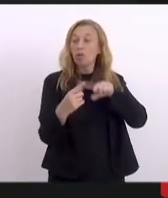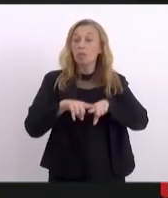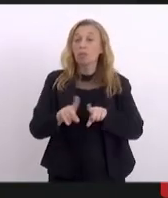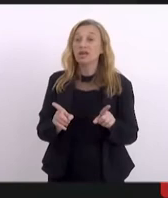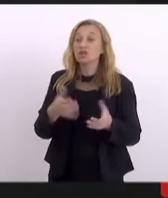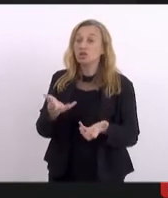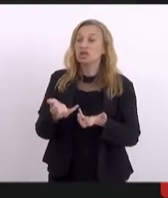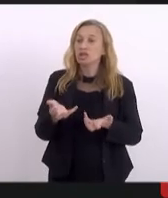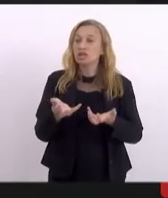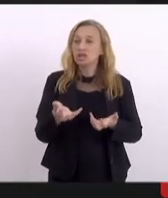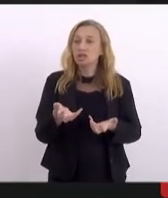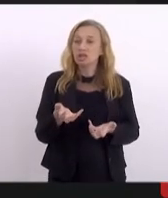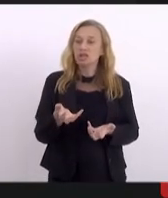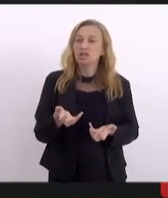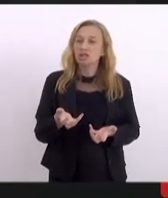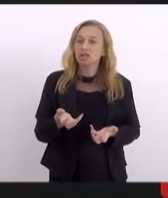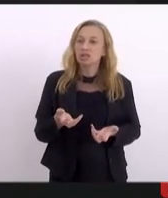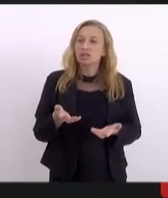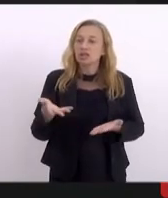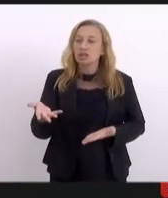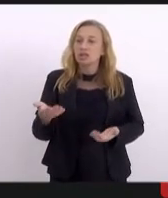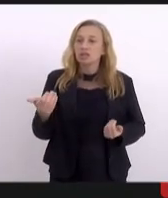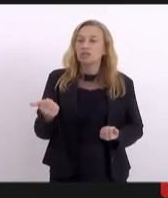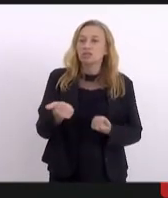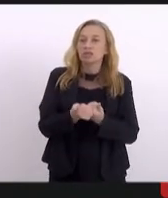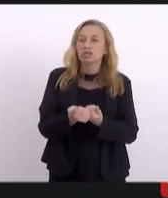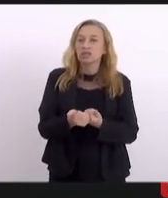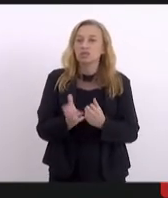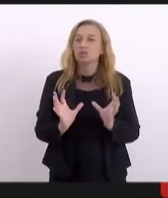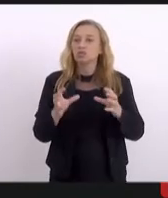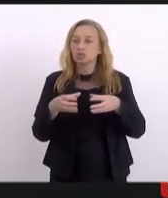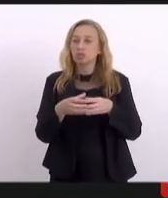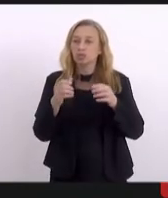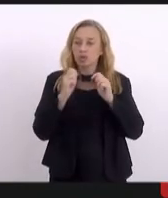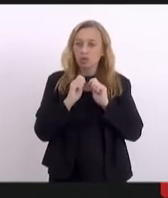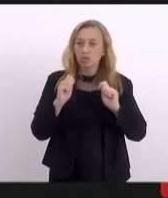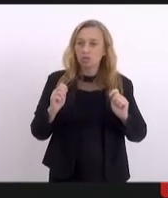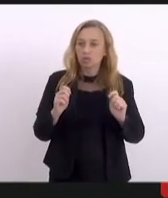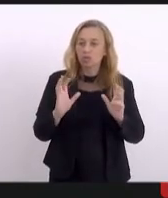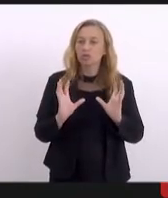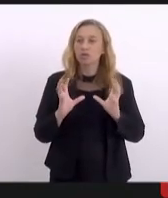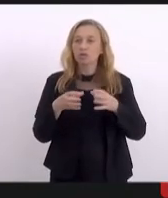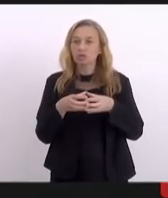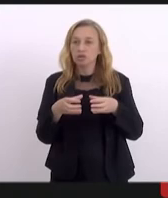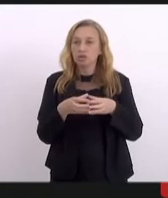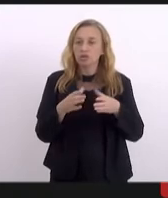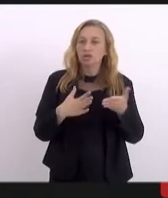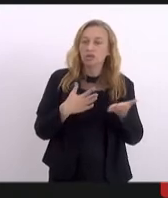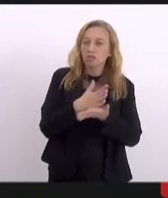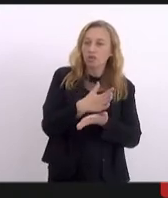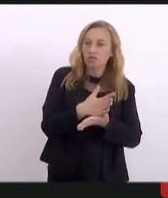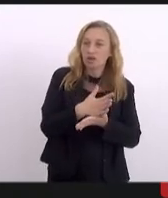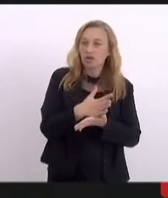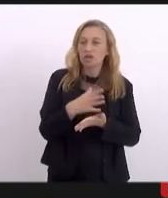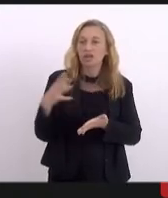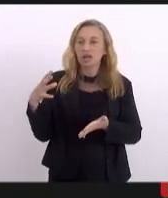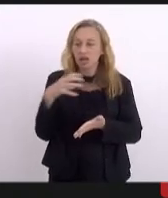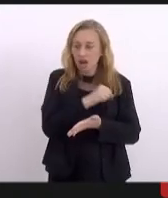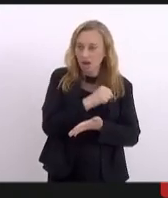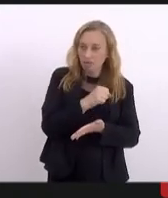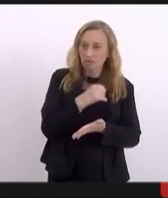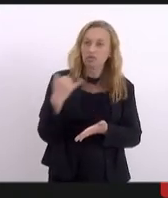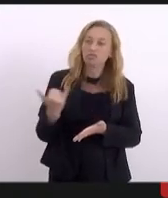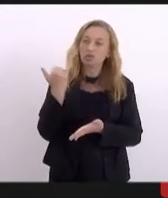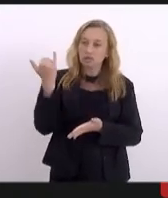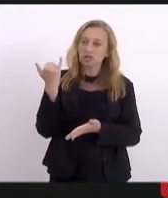queria sim construir em parceria com os integrantes da comissão as audiências que os deputados aprovaram que consideram emergenciais,